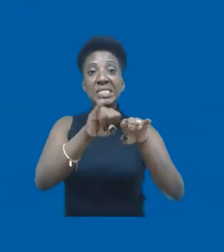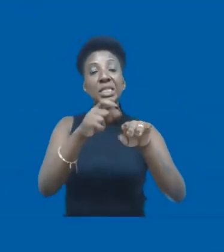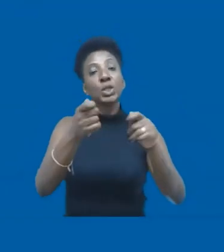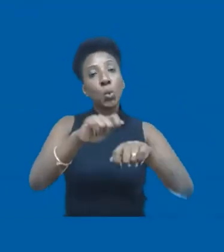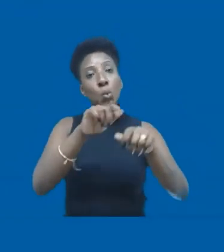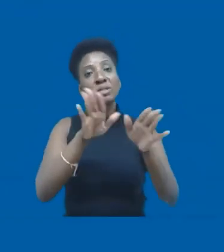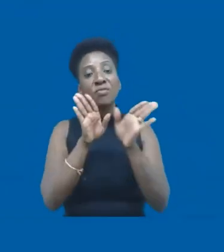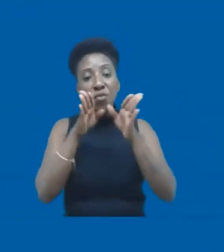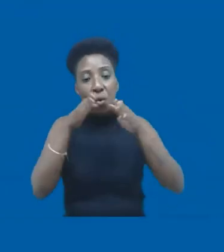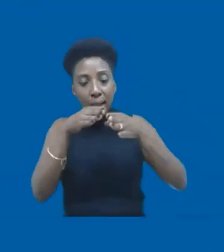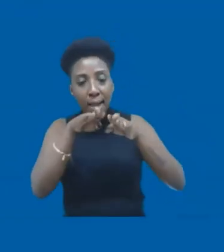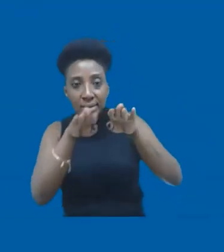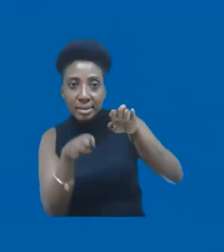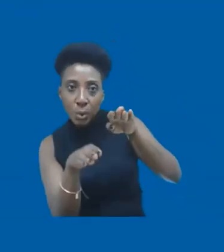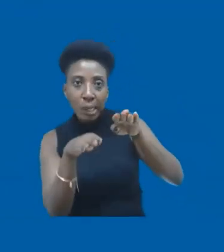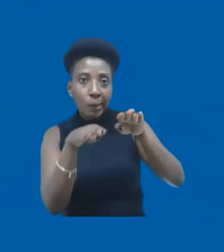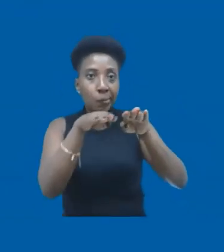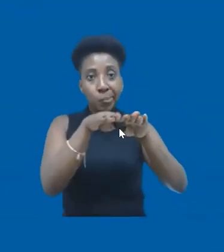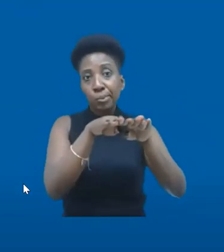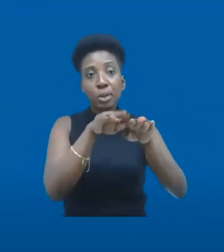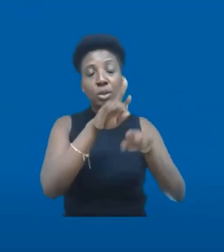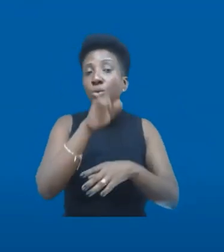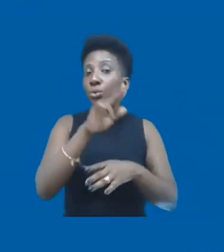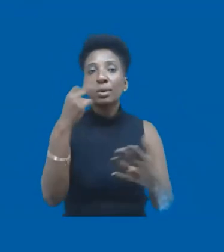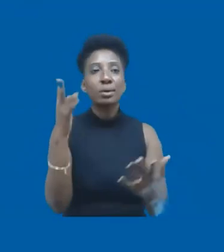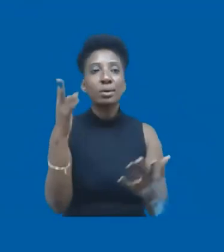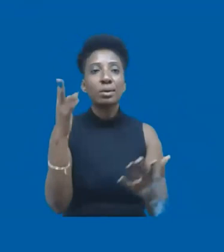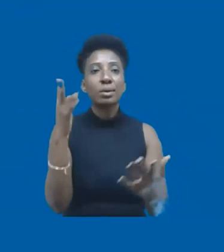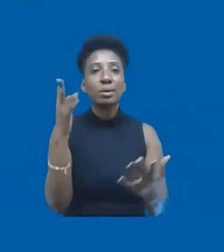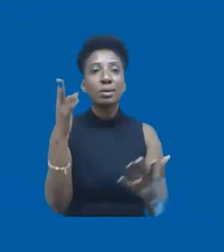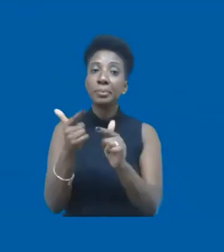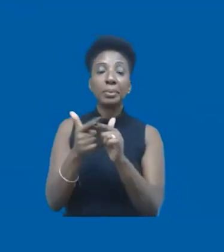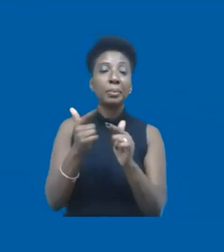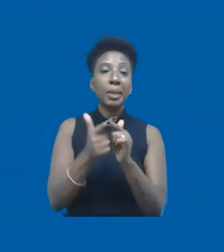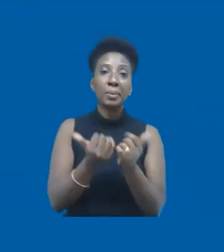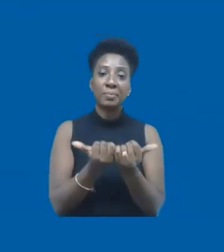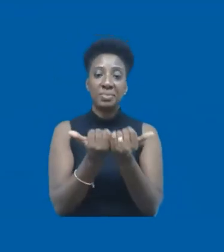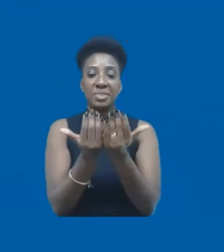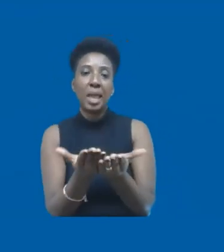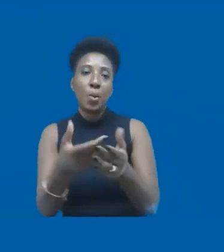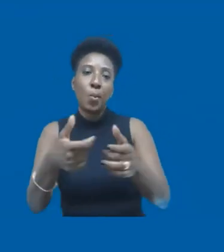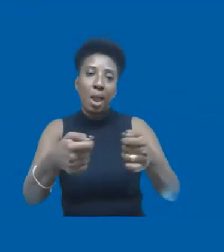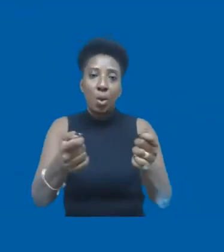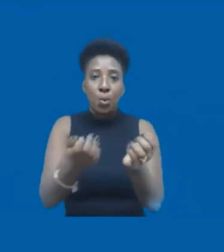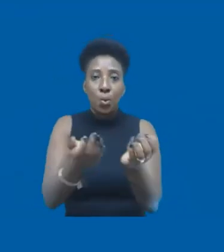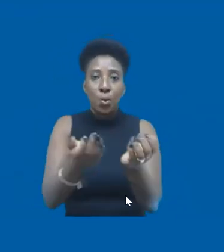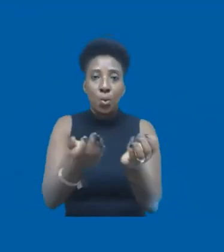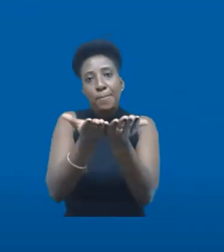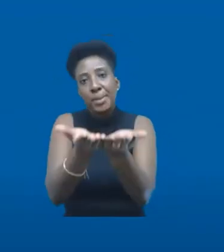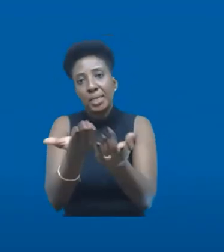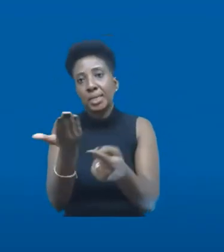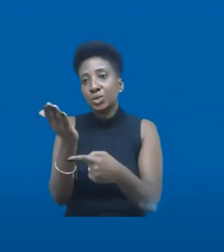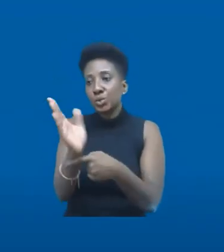vamos resolver o problema. A gente vai estar sempre fazendo paliativos. Dá uma quentinha, ajuda as pessoas com o